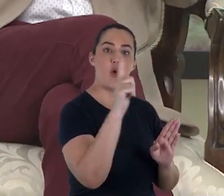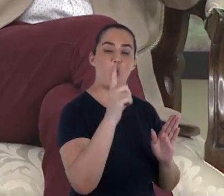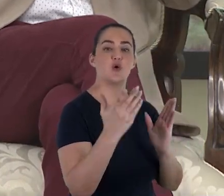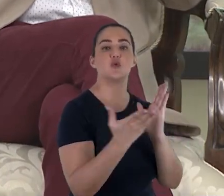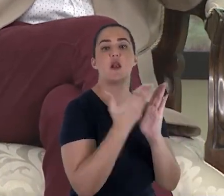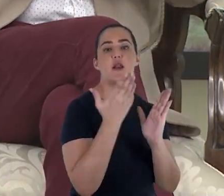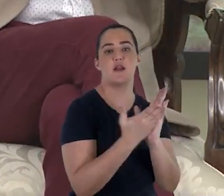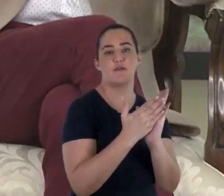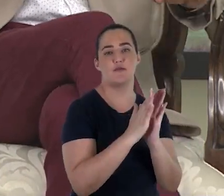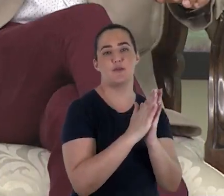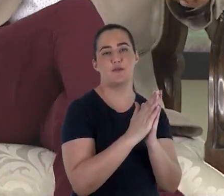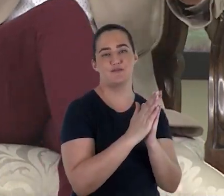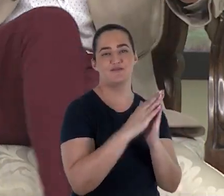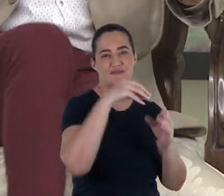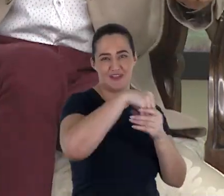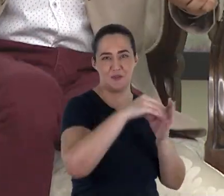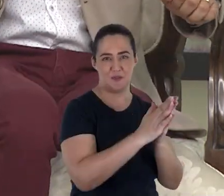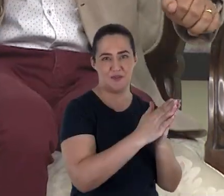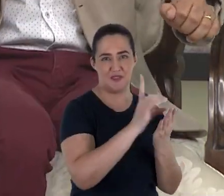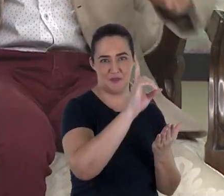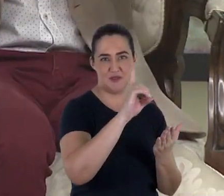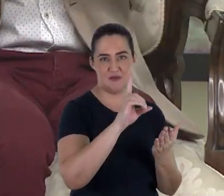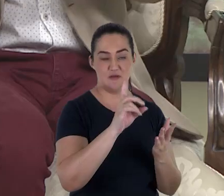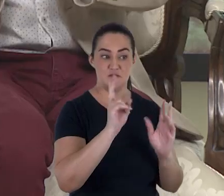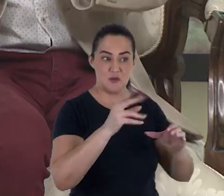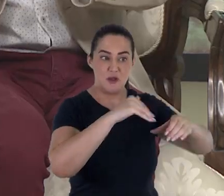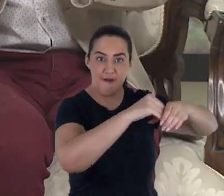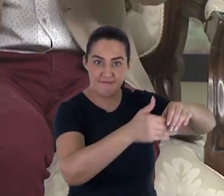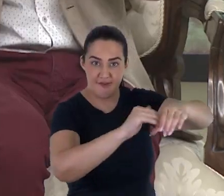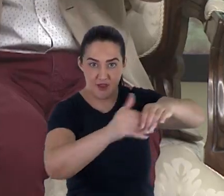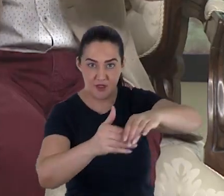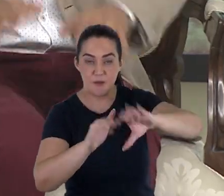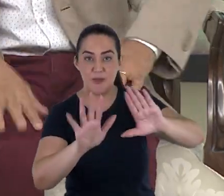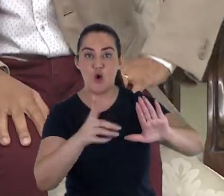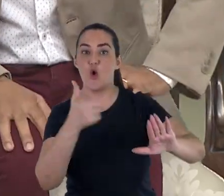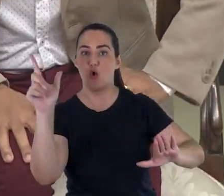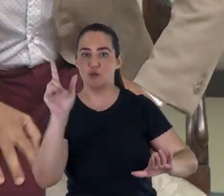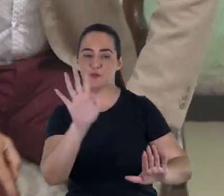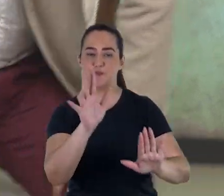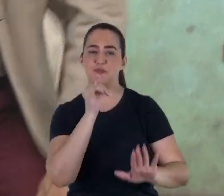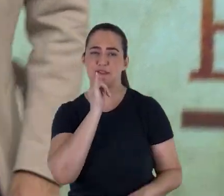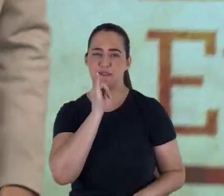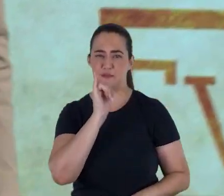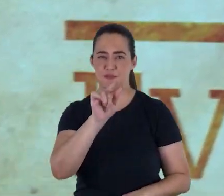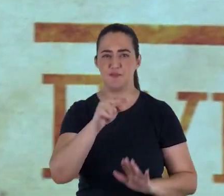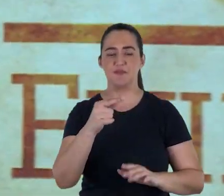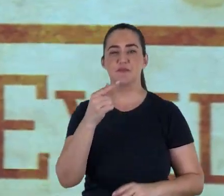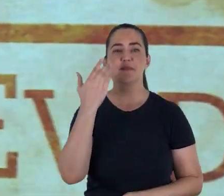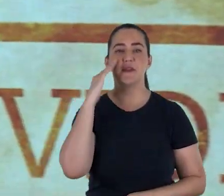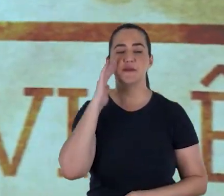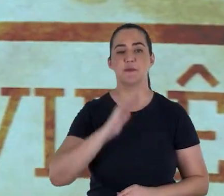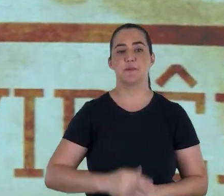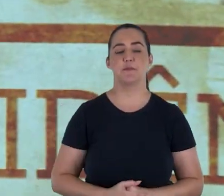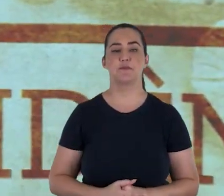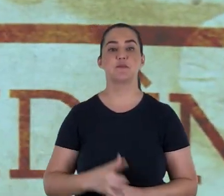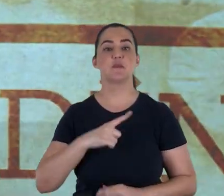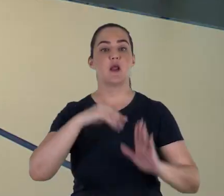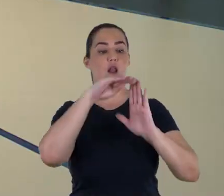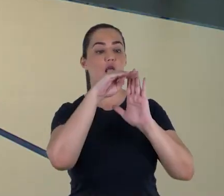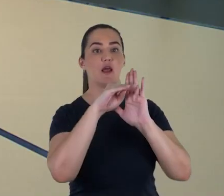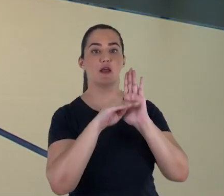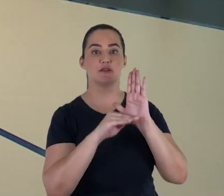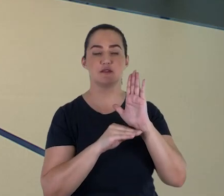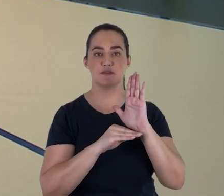livros bíblicos que foram encontrados nas mesmas cavernas. Você quer ver? Eu vou mostrar para você aqui essa lista